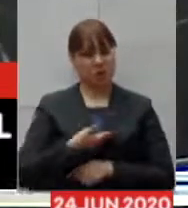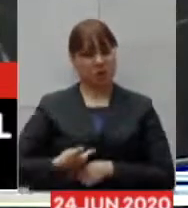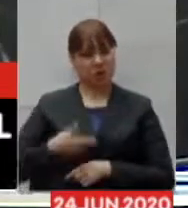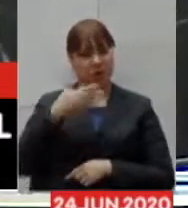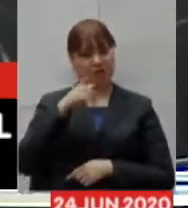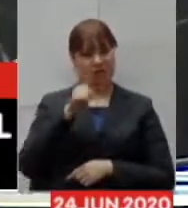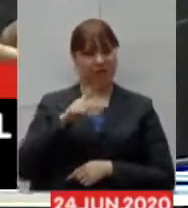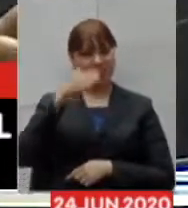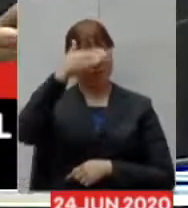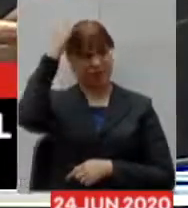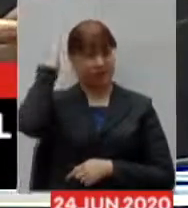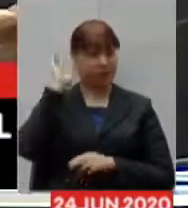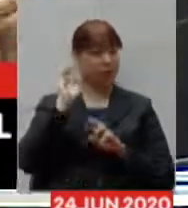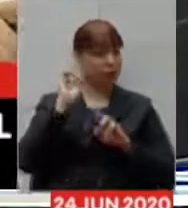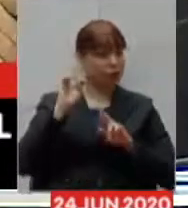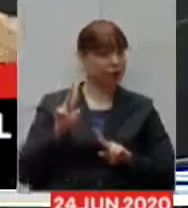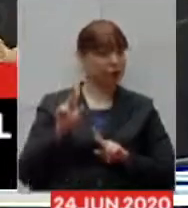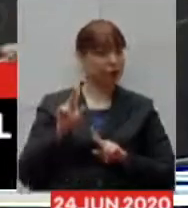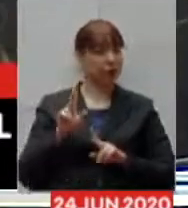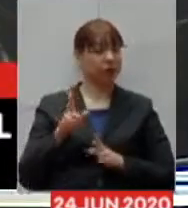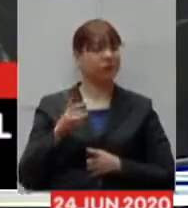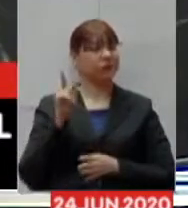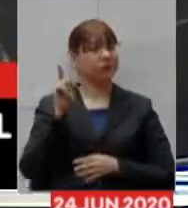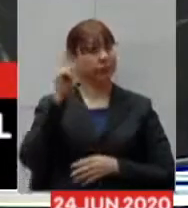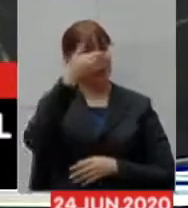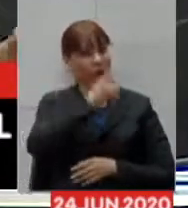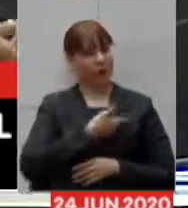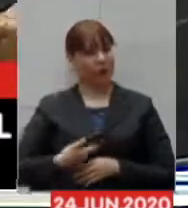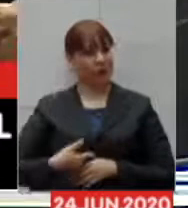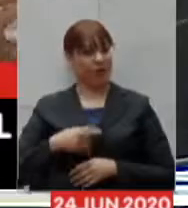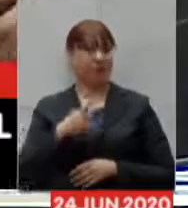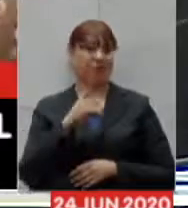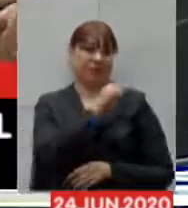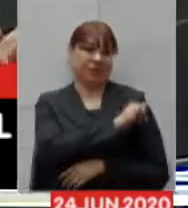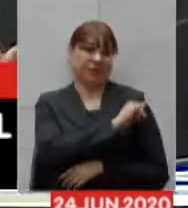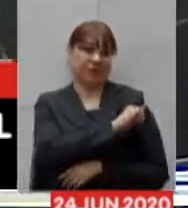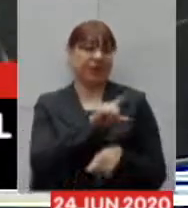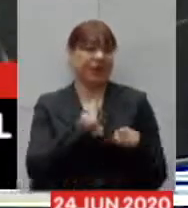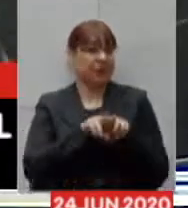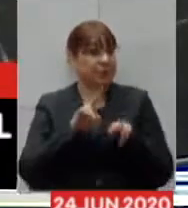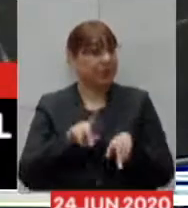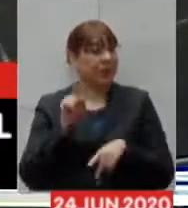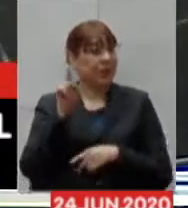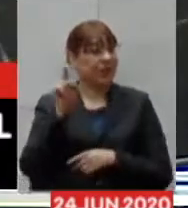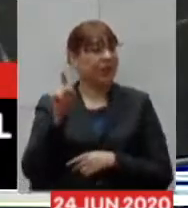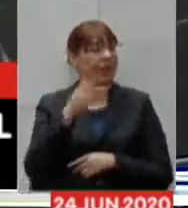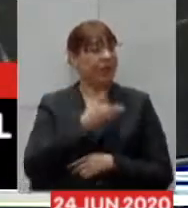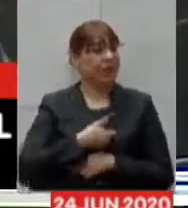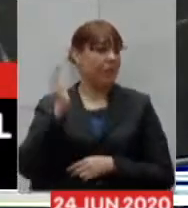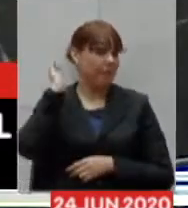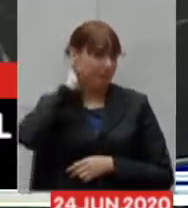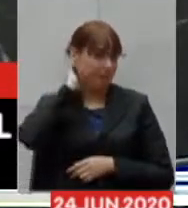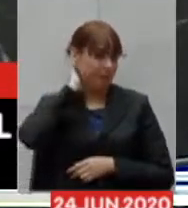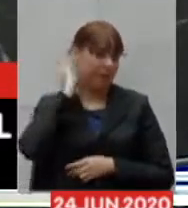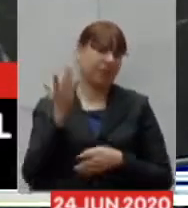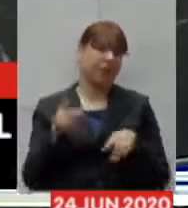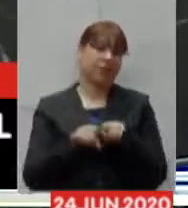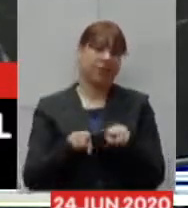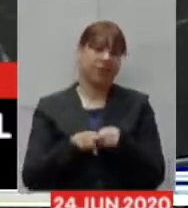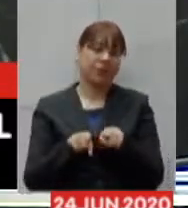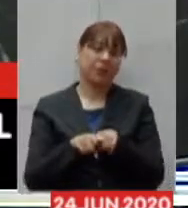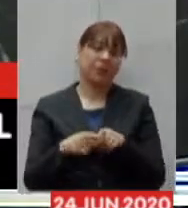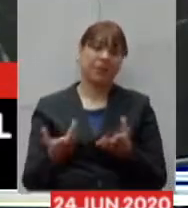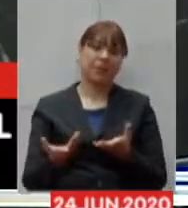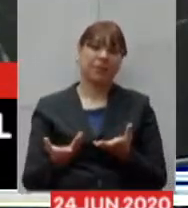diferente do governo do Rio de Janeiro do governo do Pará quando o secretário de saúde ele foi